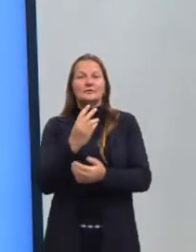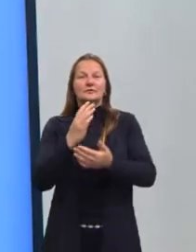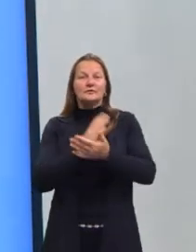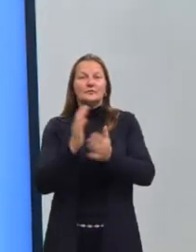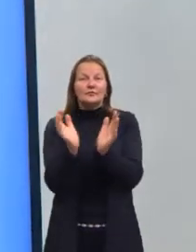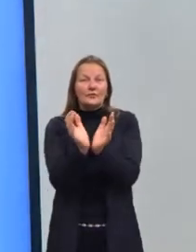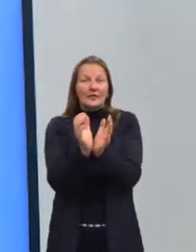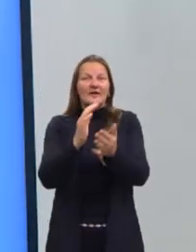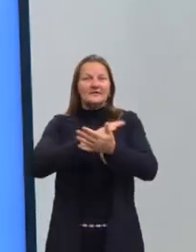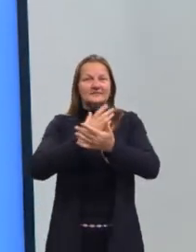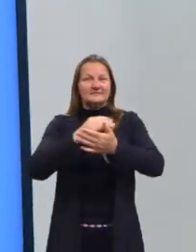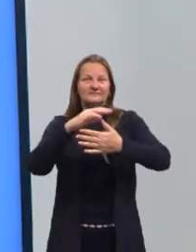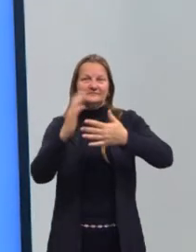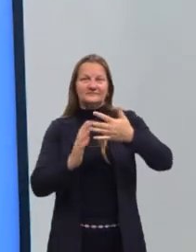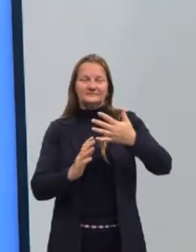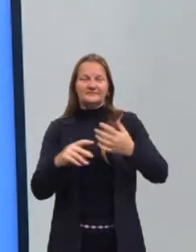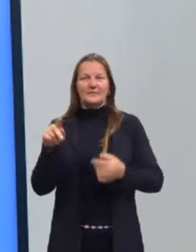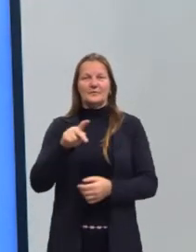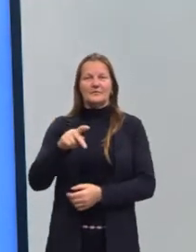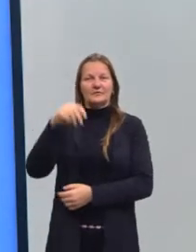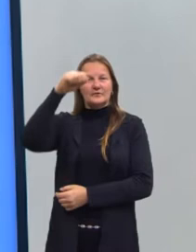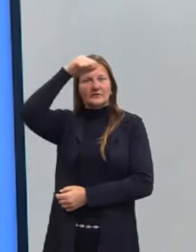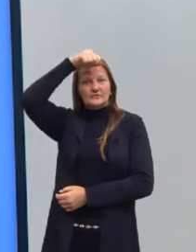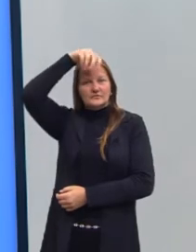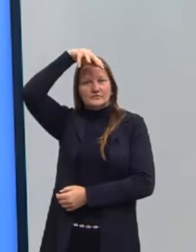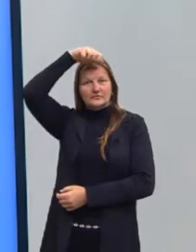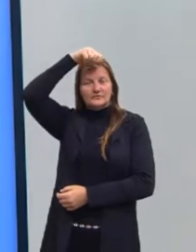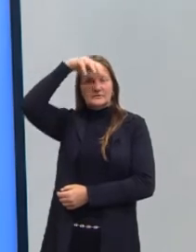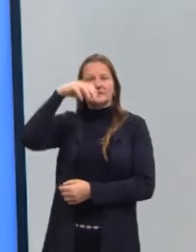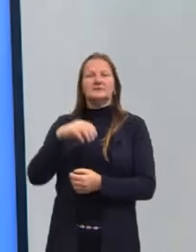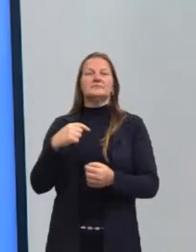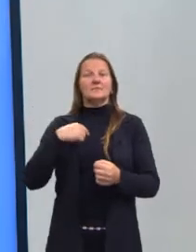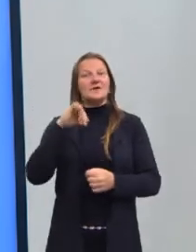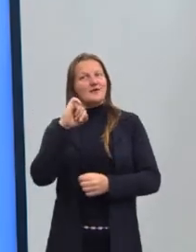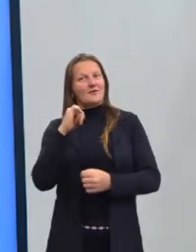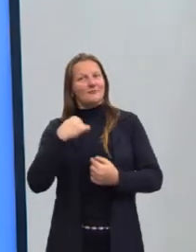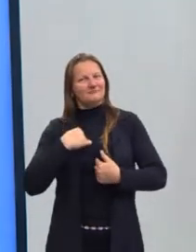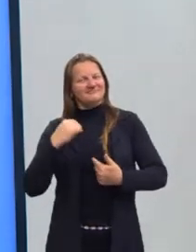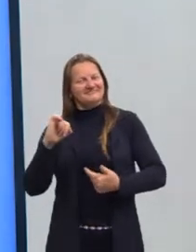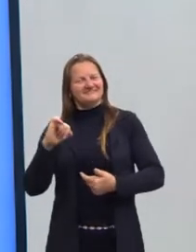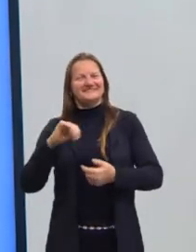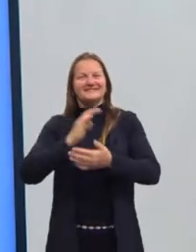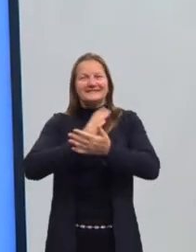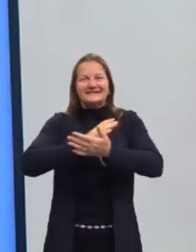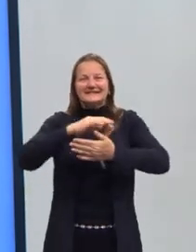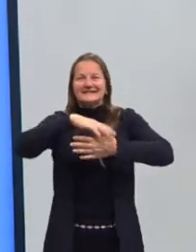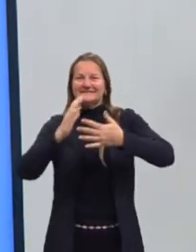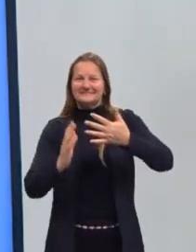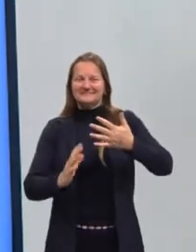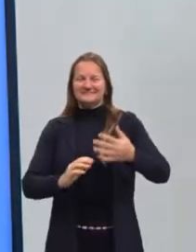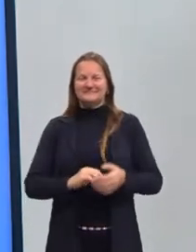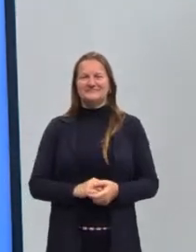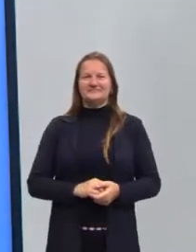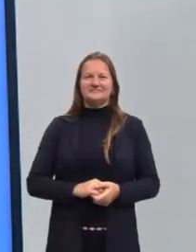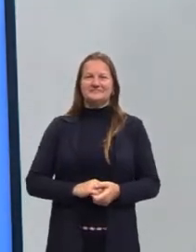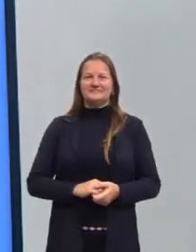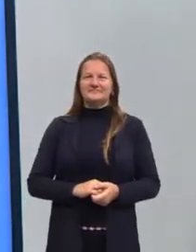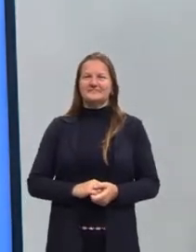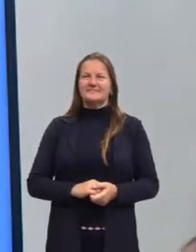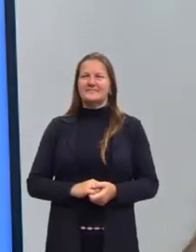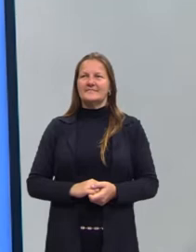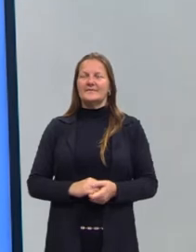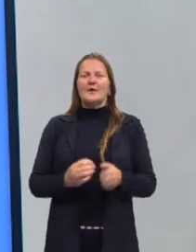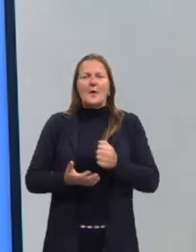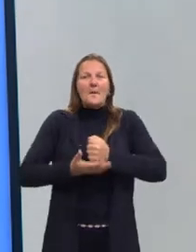colegas, as professoras Suzana e Lucy Meia, as professoras intérpretes de Libras. E nesse